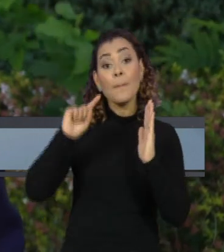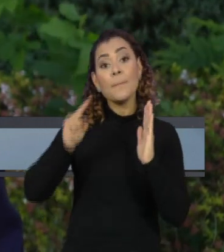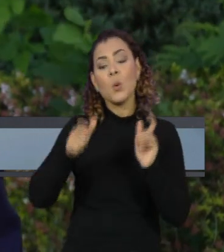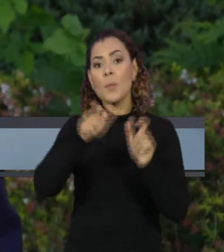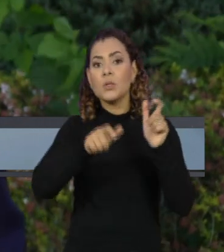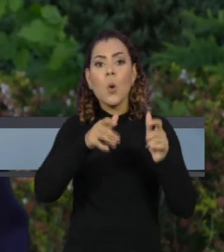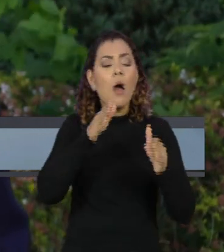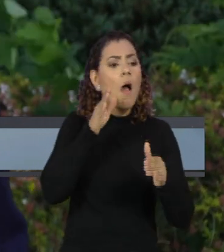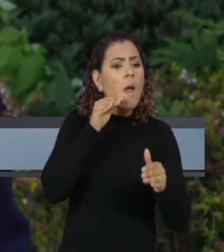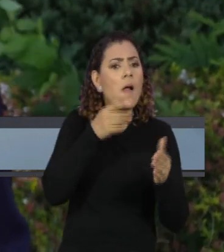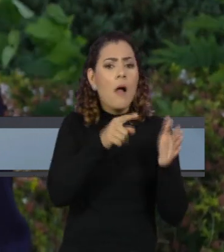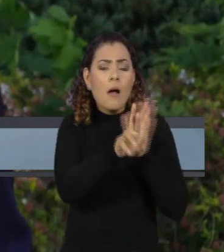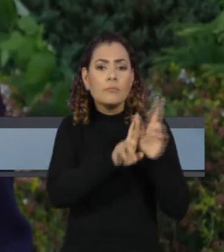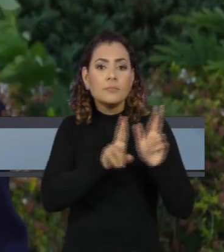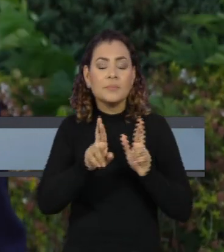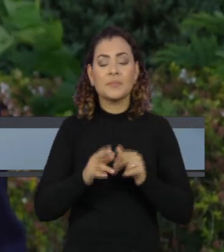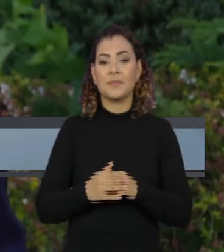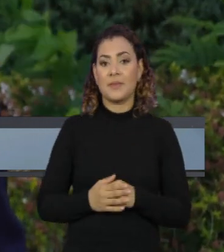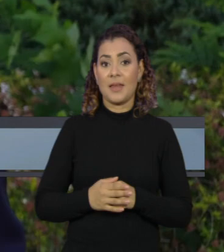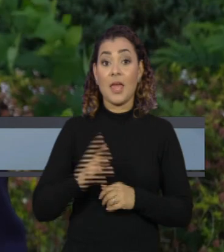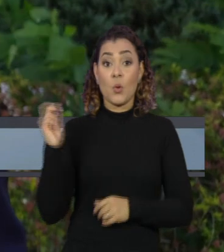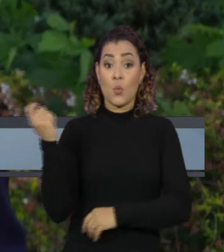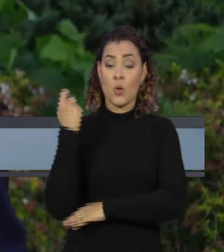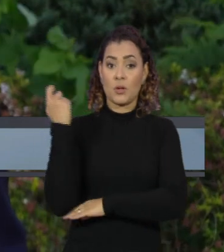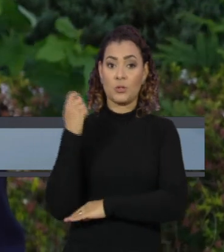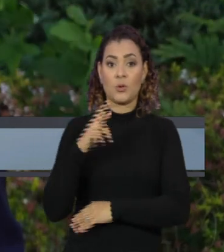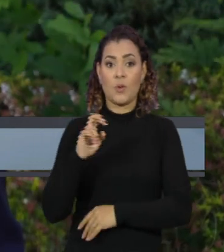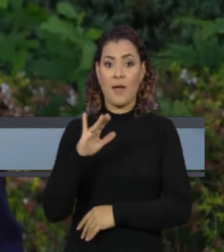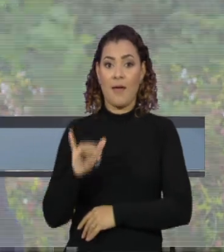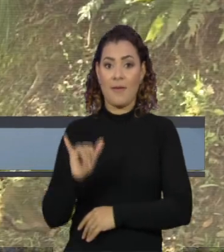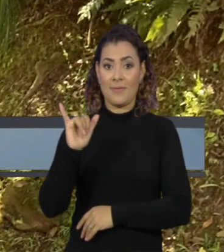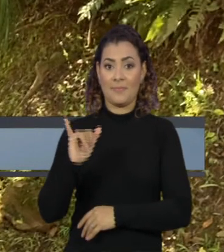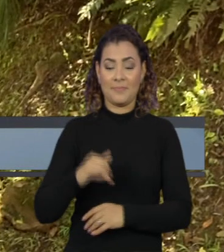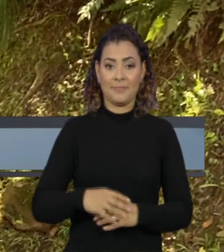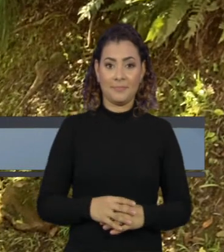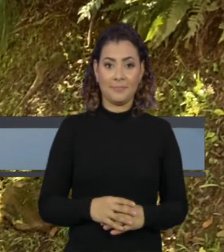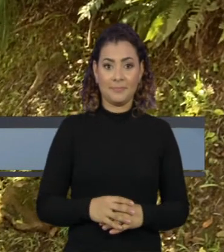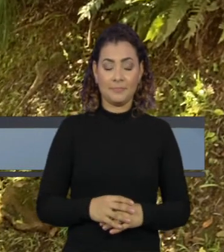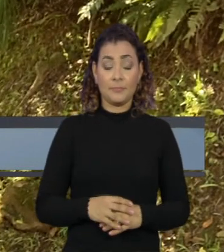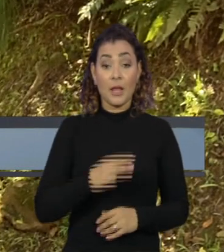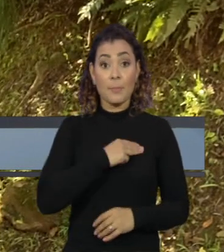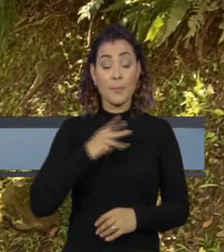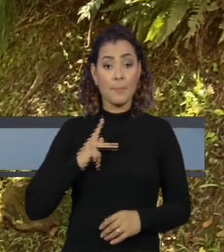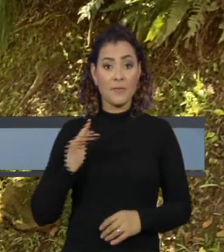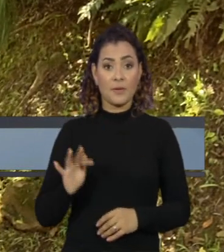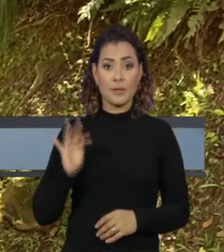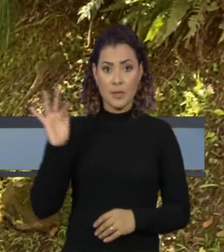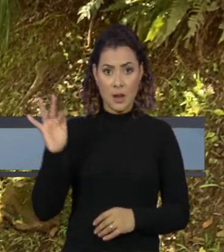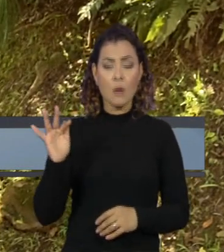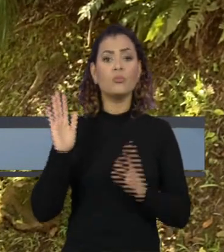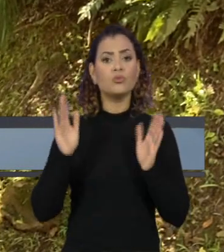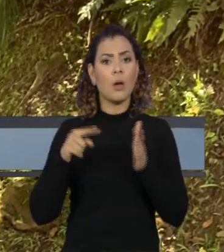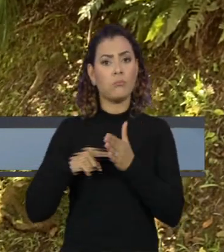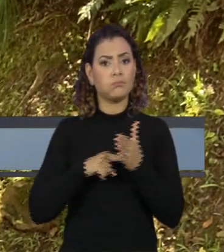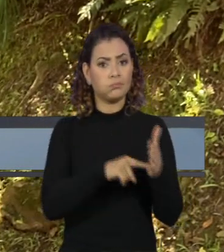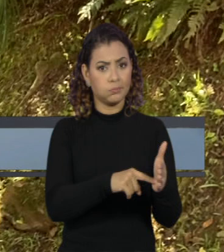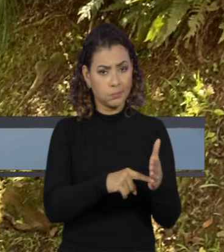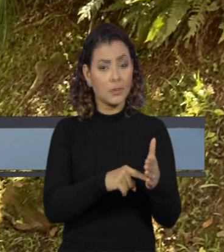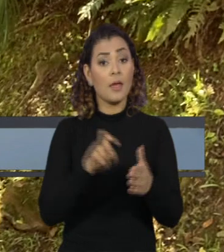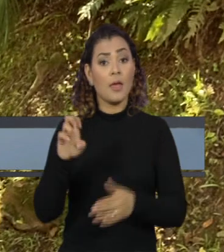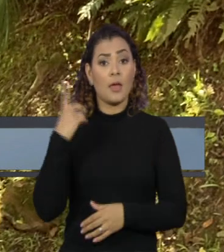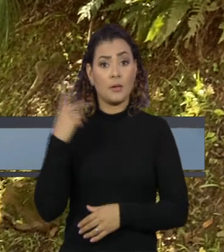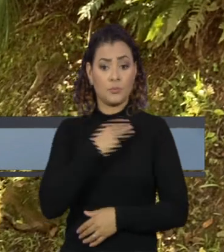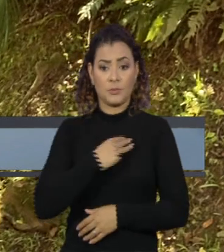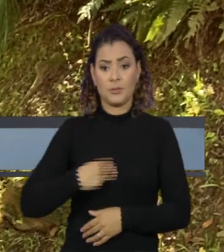consultadas. De Canoas, no Rio Grande do Sul, Raí Quadros. O Ministério Público Federal abriu uma denúncia contra o ex